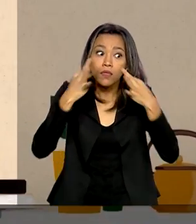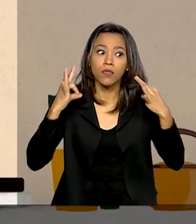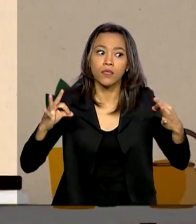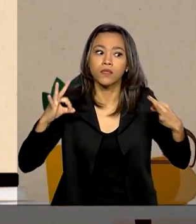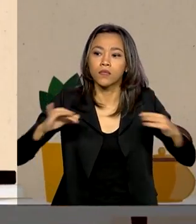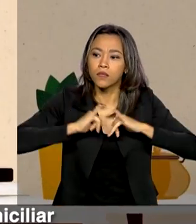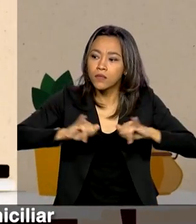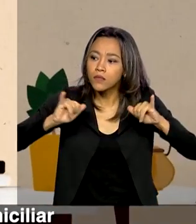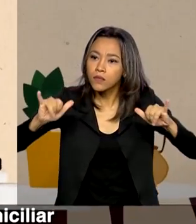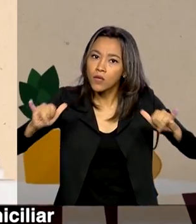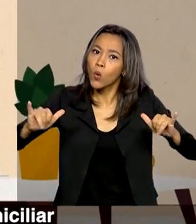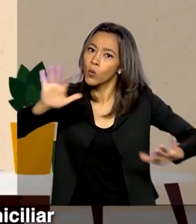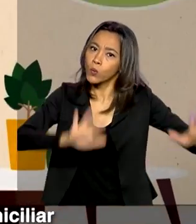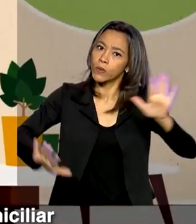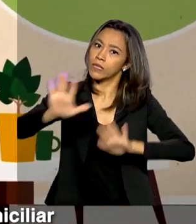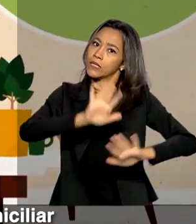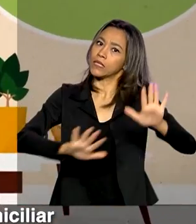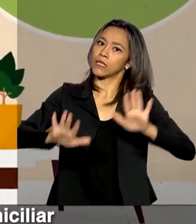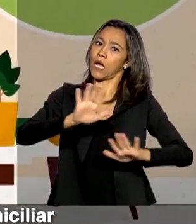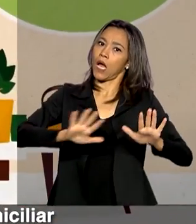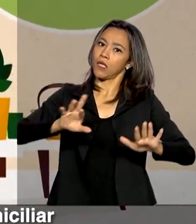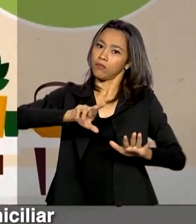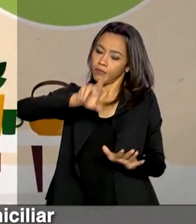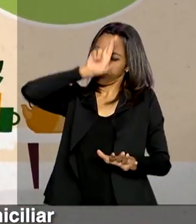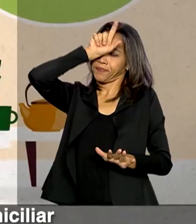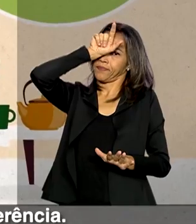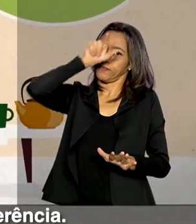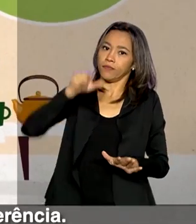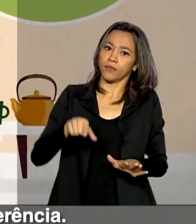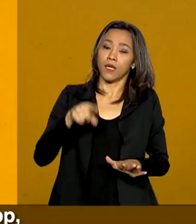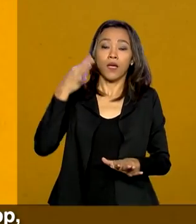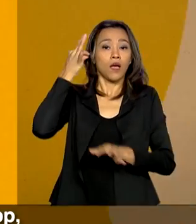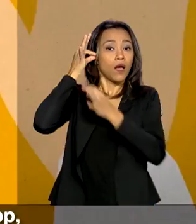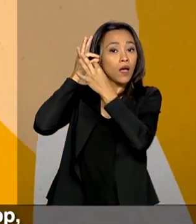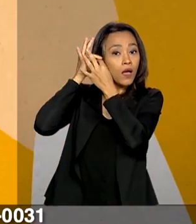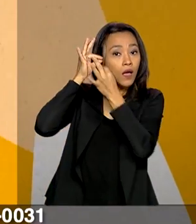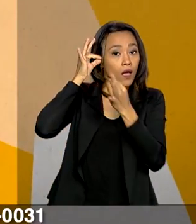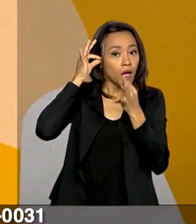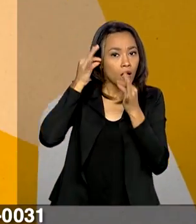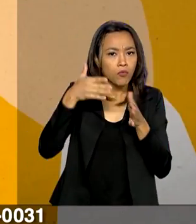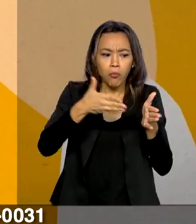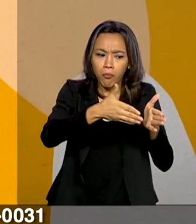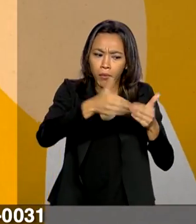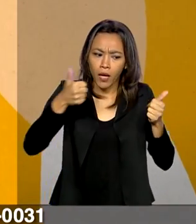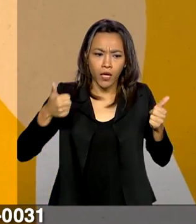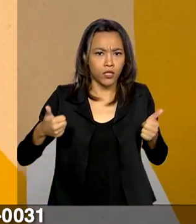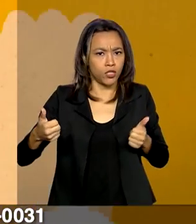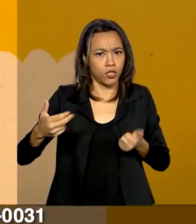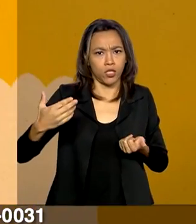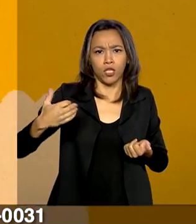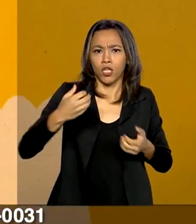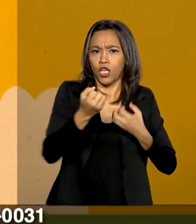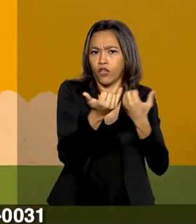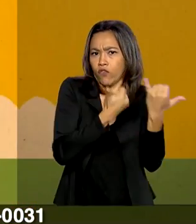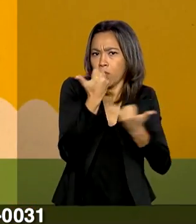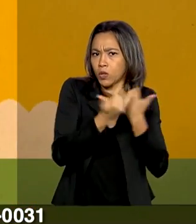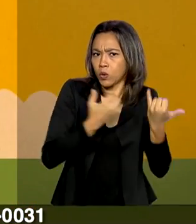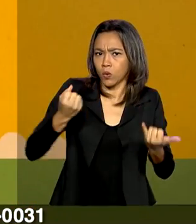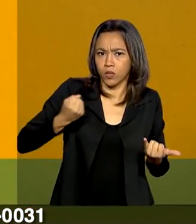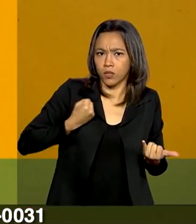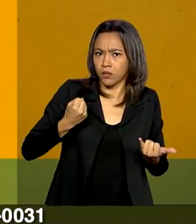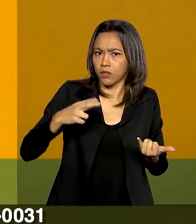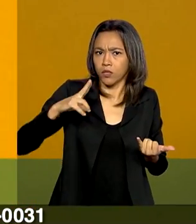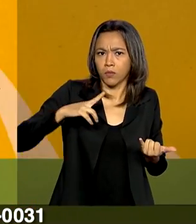para não cair em golpe. Lembrando que o Telesus não pede dados pessoais, não envia código